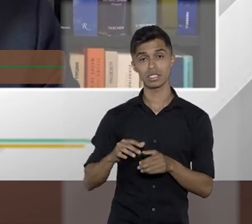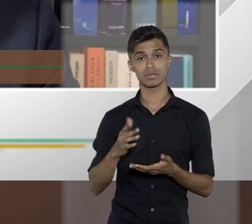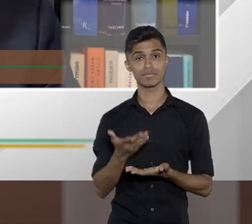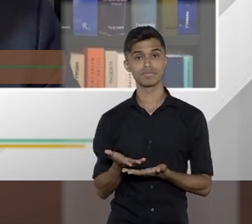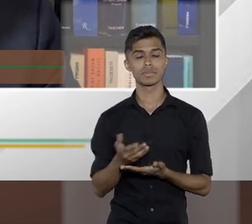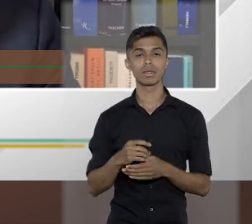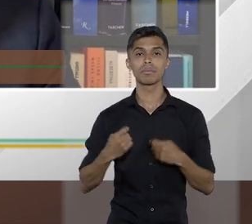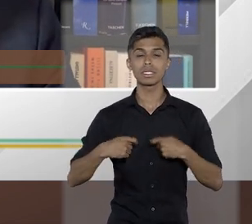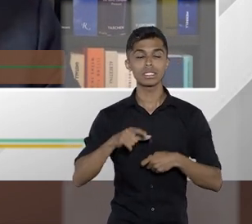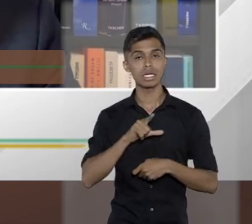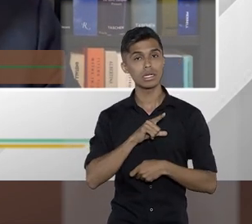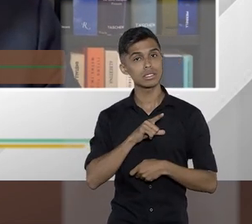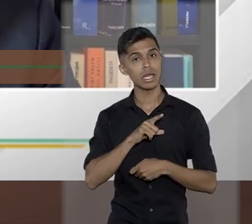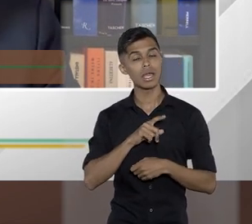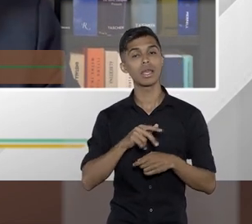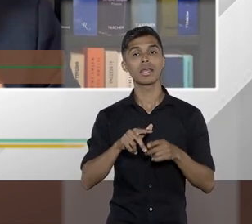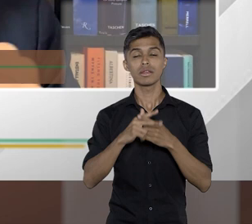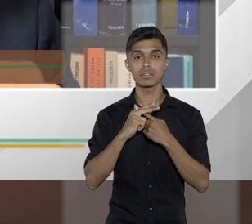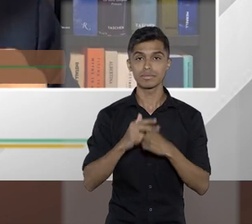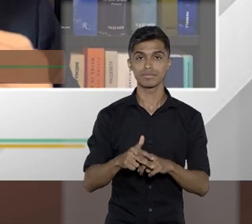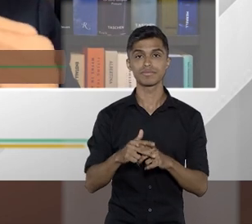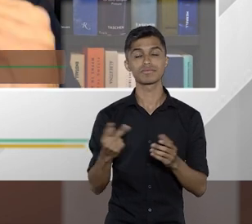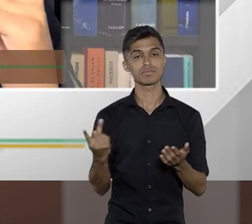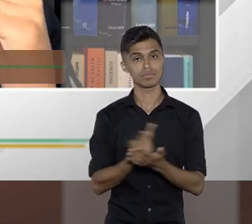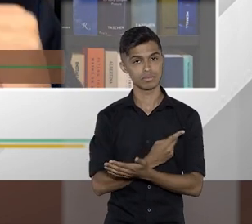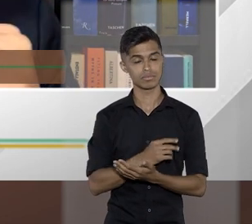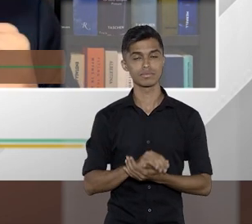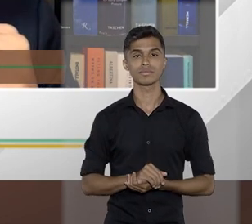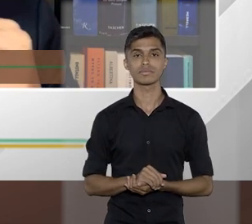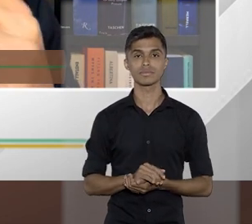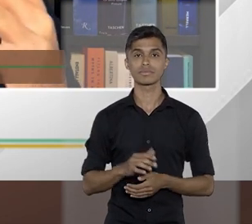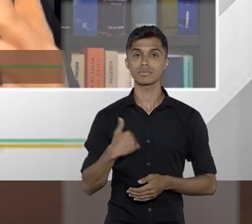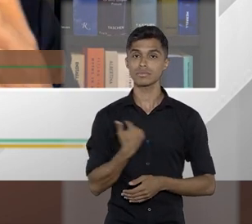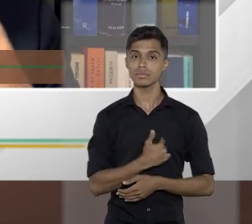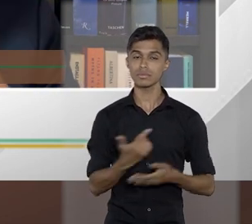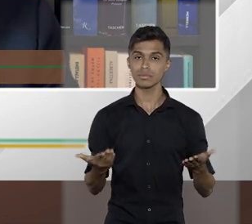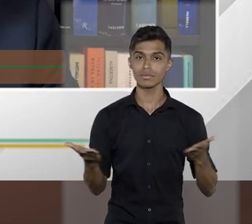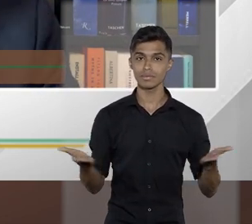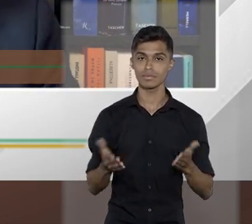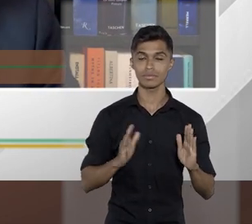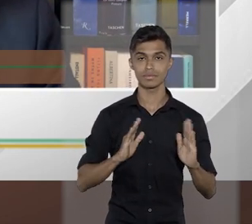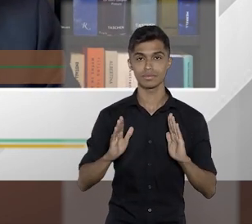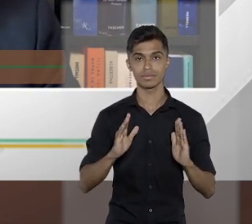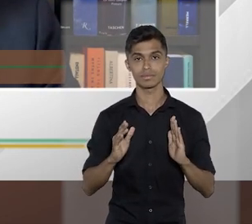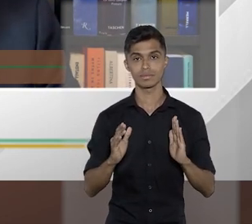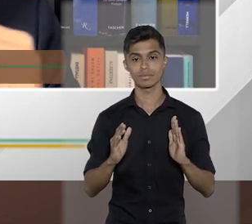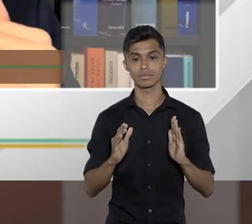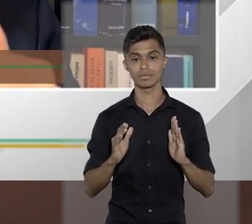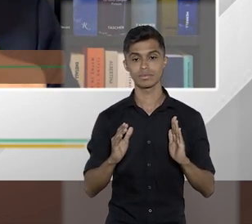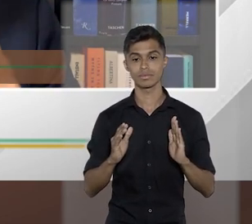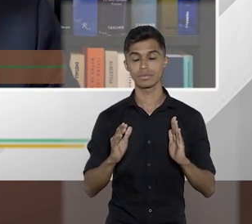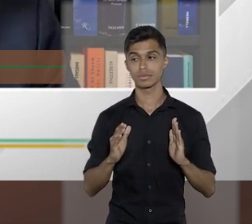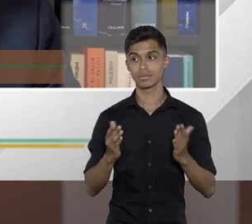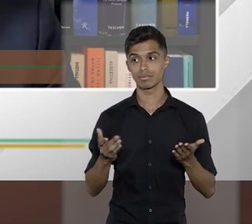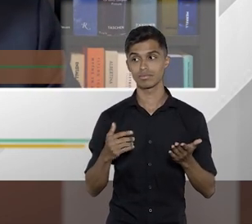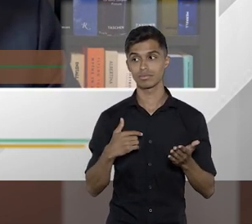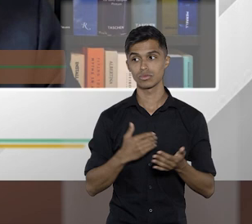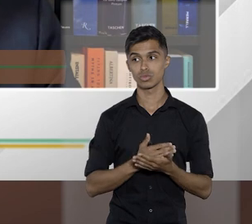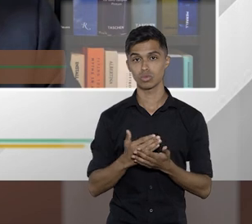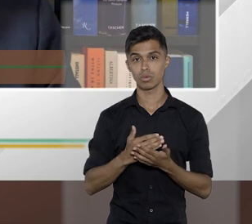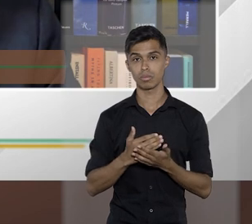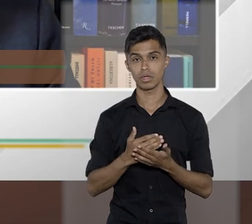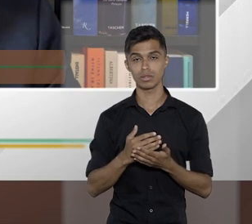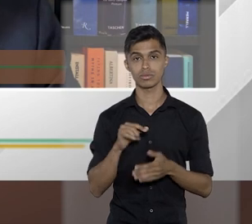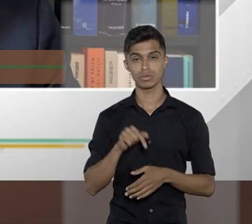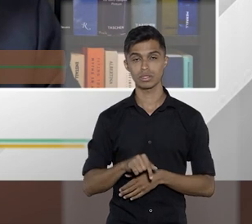eles precisam ser realizados então a gente está obviamente em uma fase Tiago e Fátima embrionária